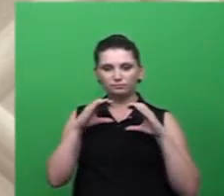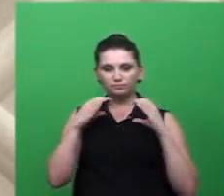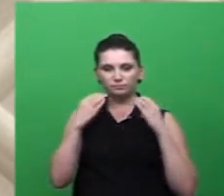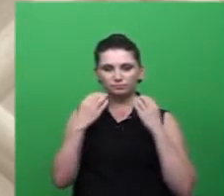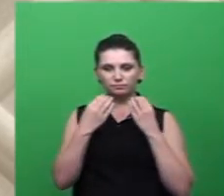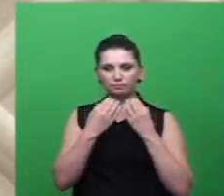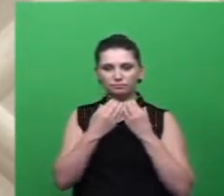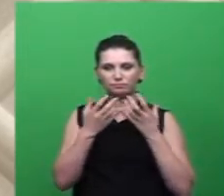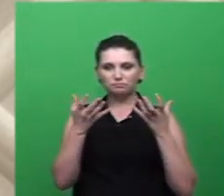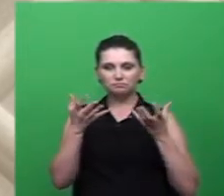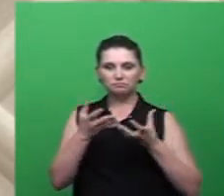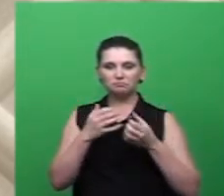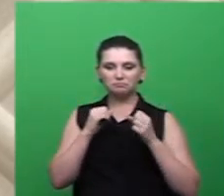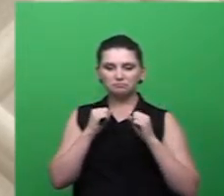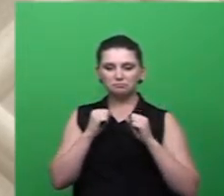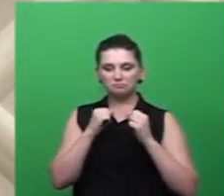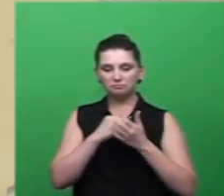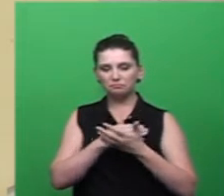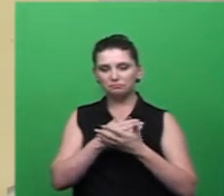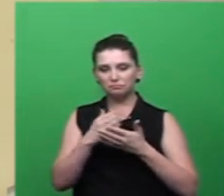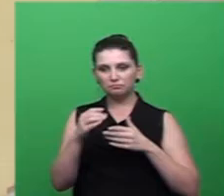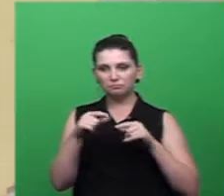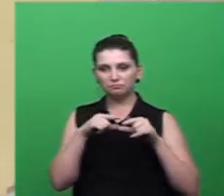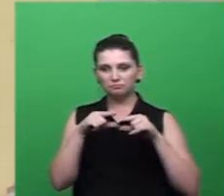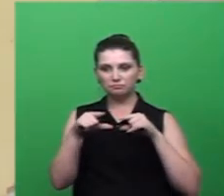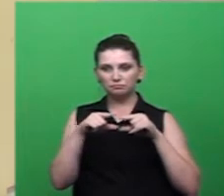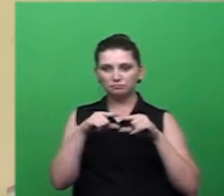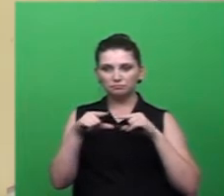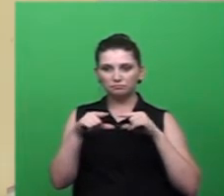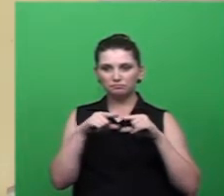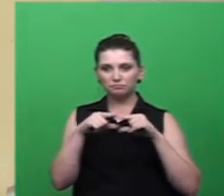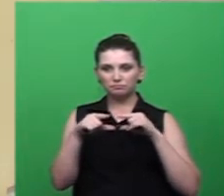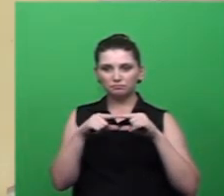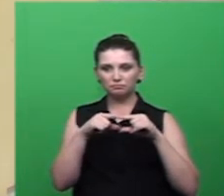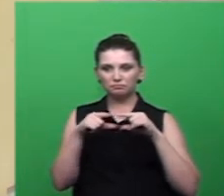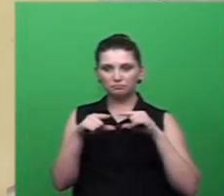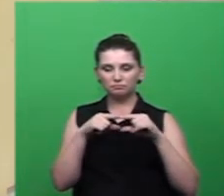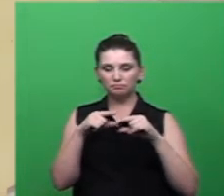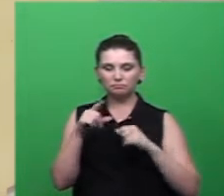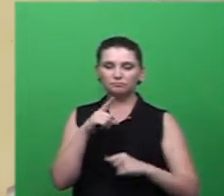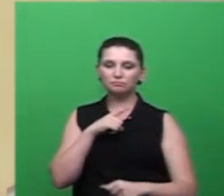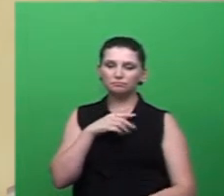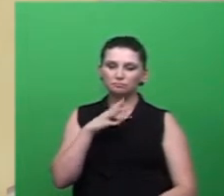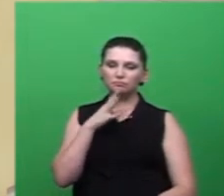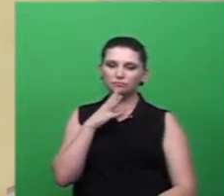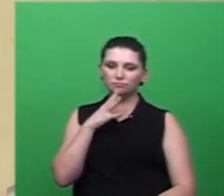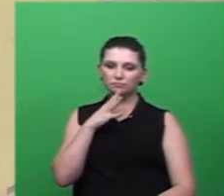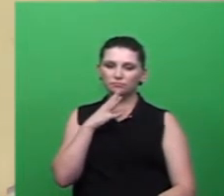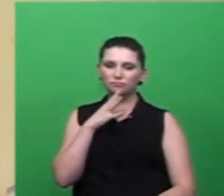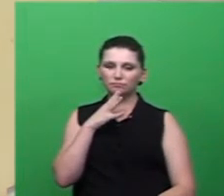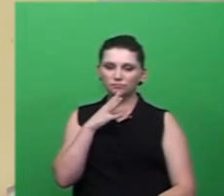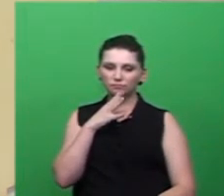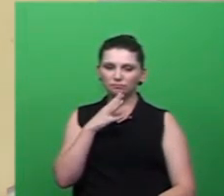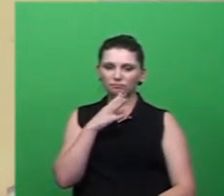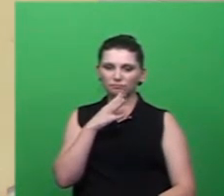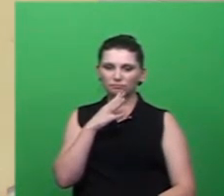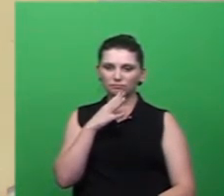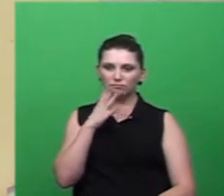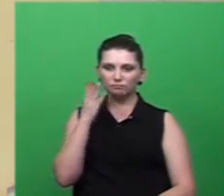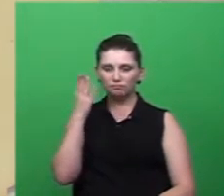habilitados e capacitados a estar entrando nas casas com nível de conhecimento suficiente pra